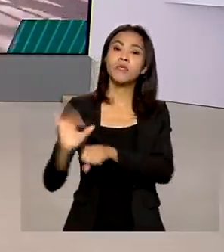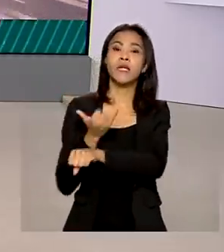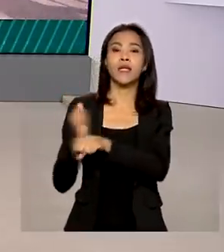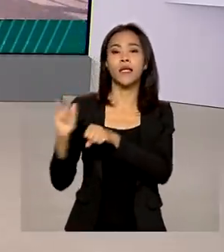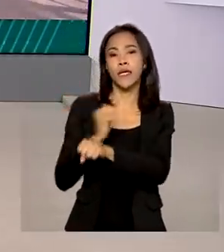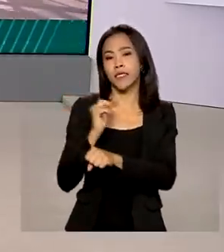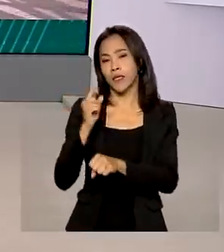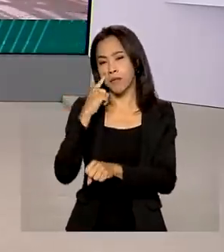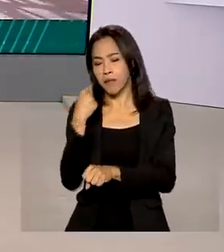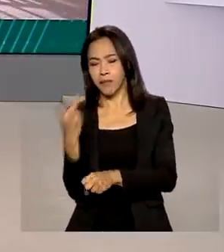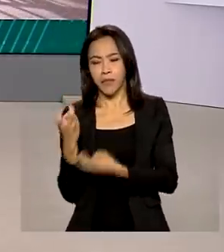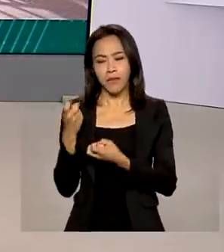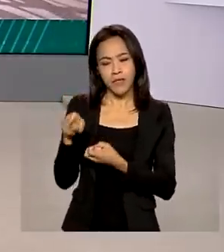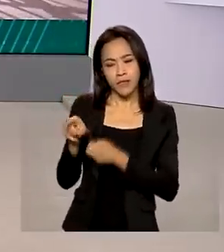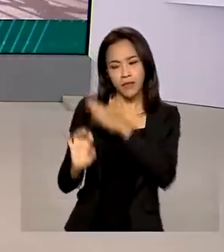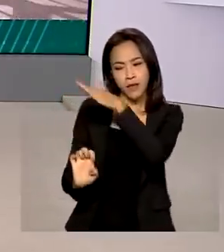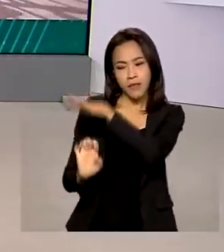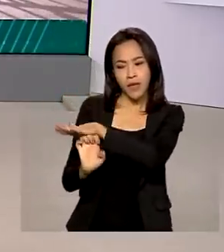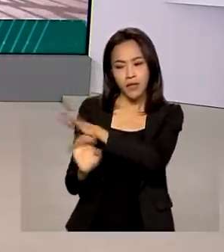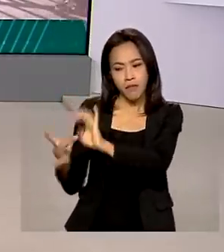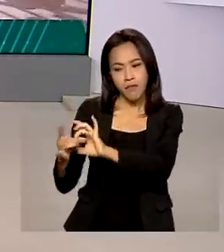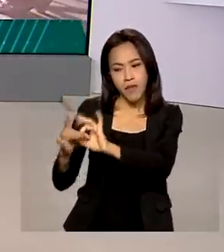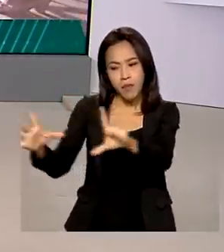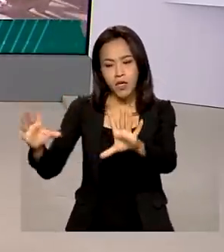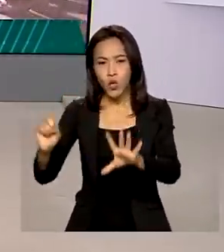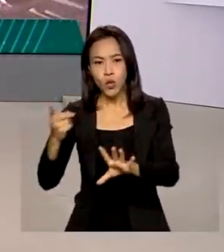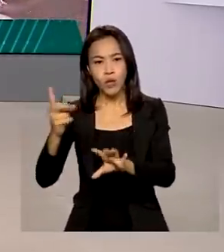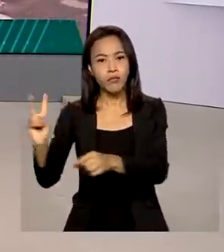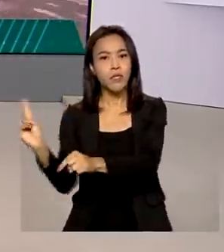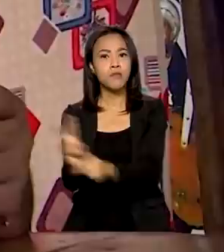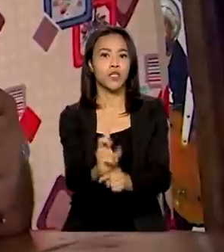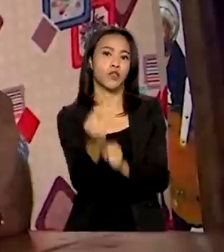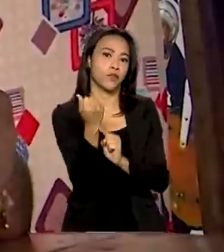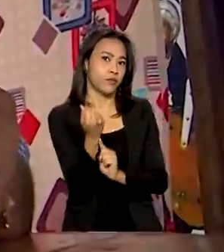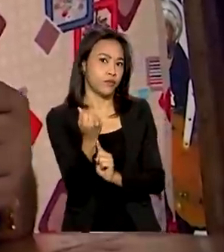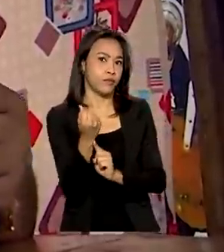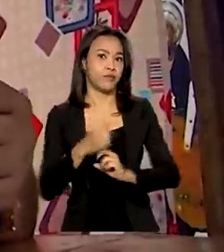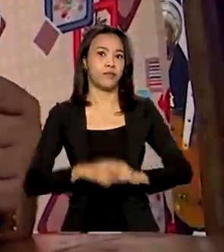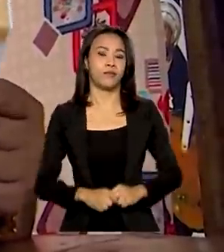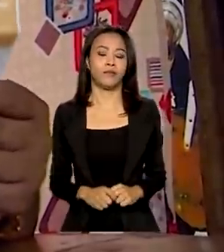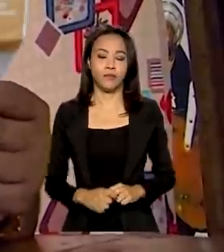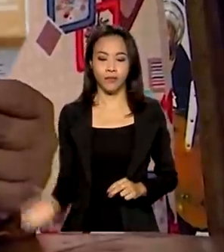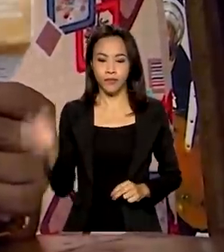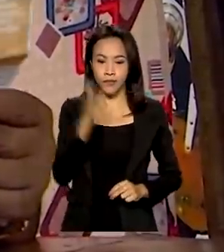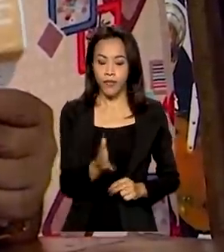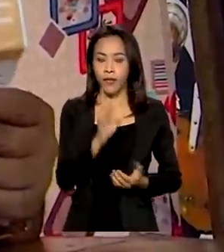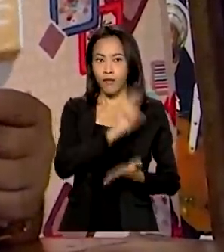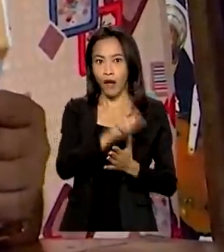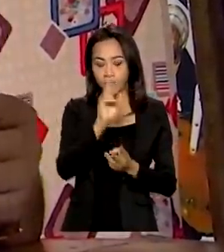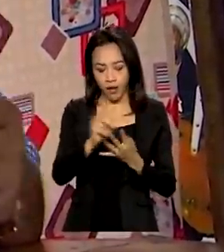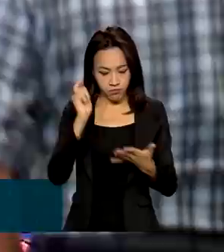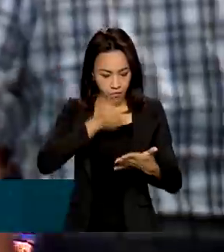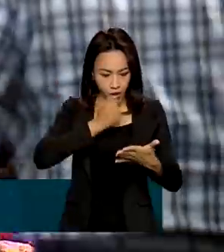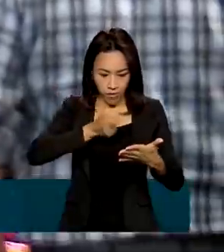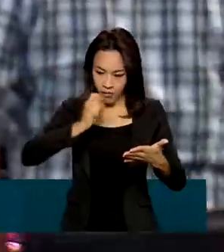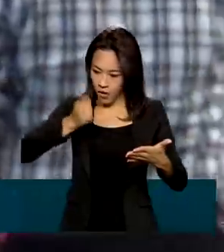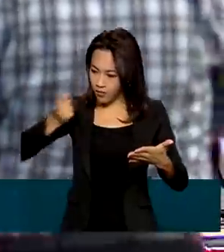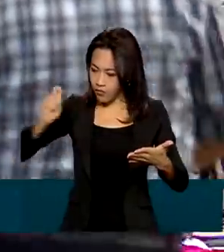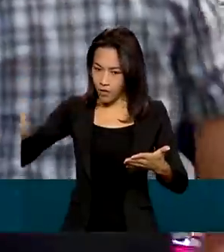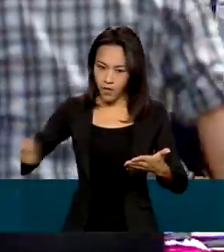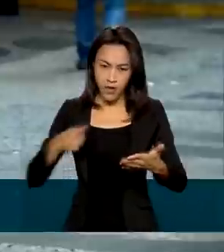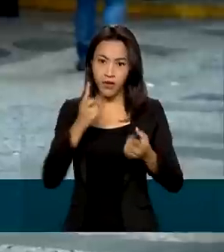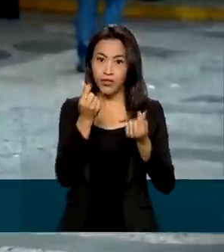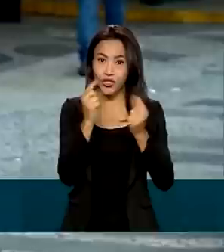se uma empresa está autorizada ou não a fazer empréstimos. Muitas contas para pagar, dinheiro